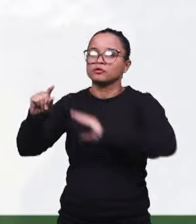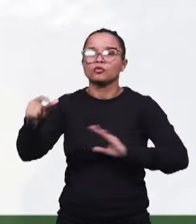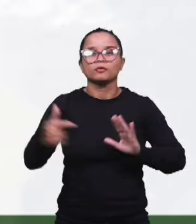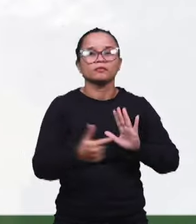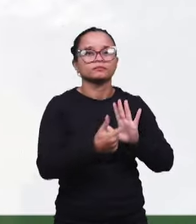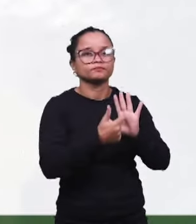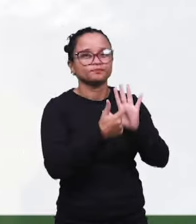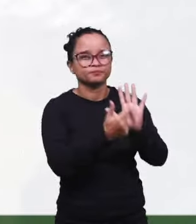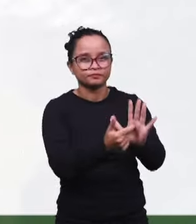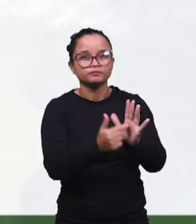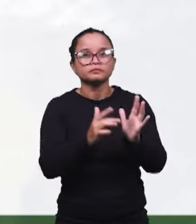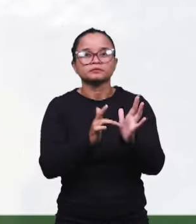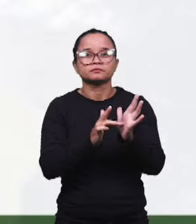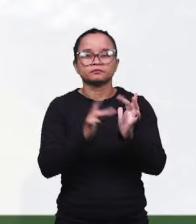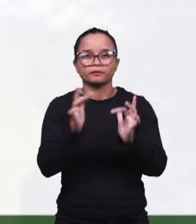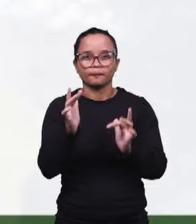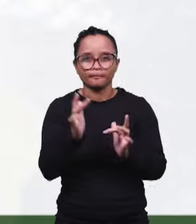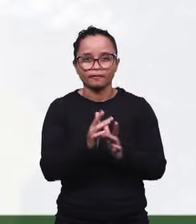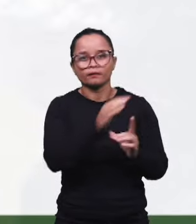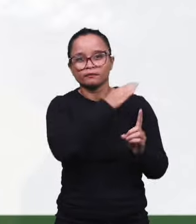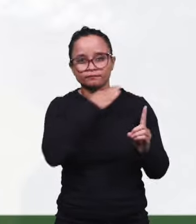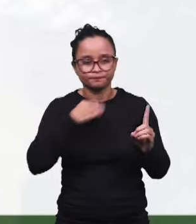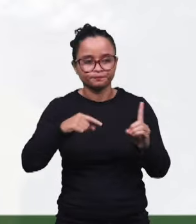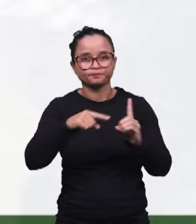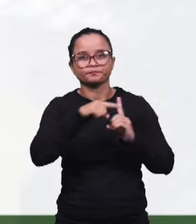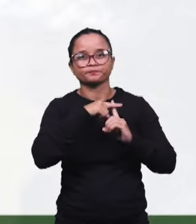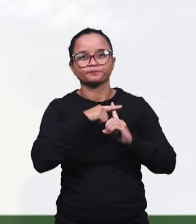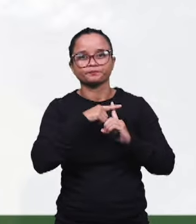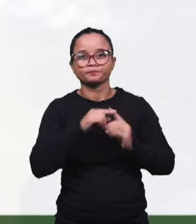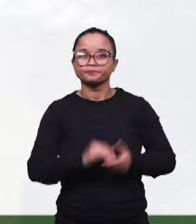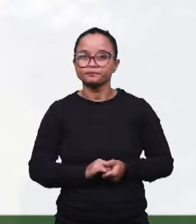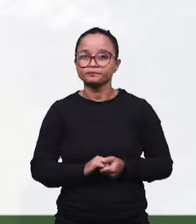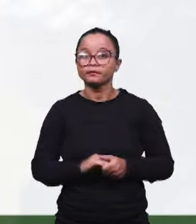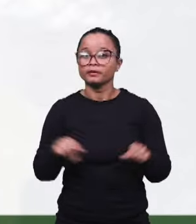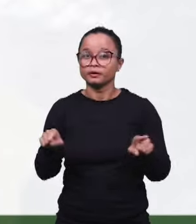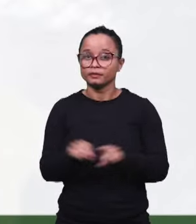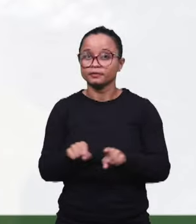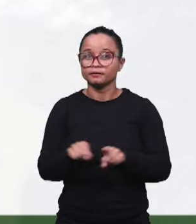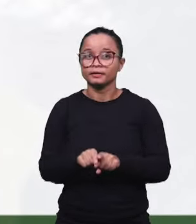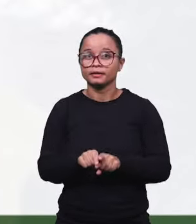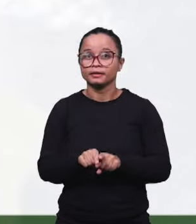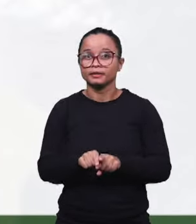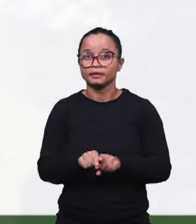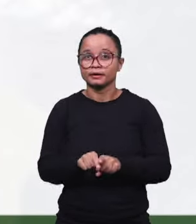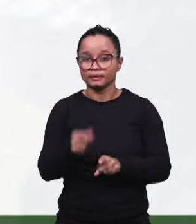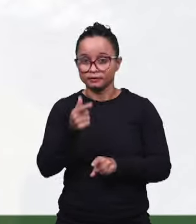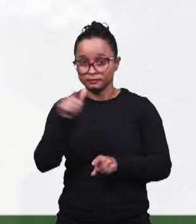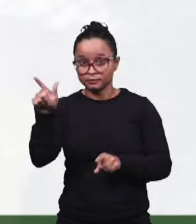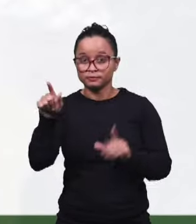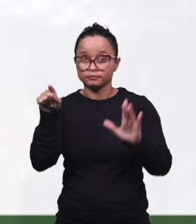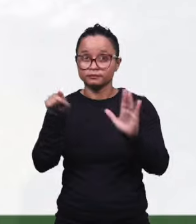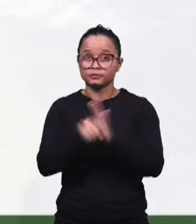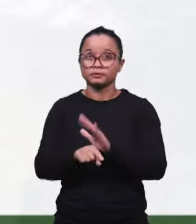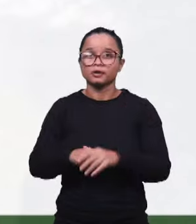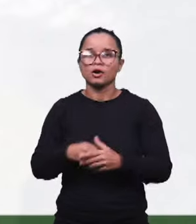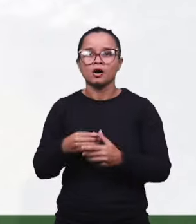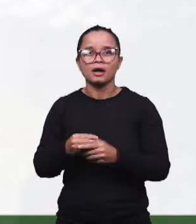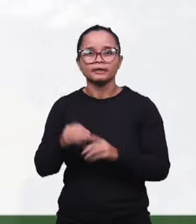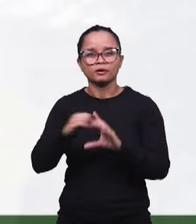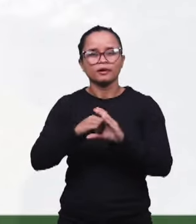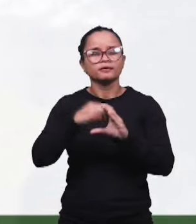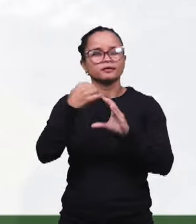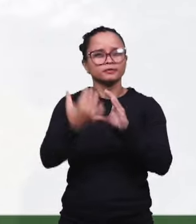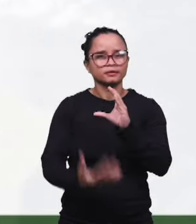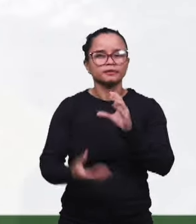sacrifício do Senhor Jesus? E a segunda pergunta e a outra pergunta na primeira tarefa nossa é como este